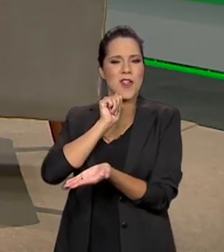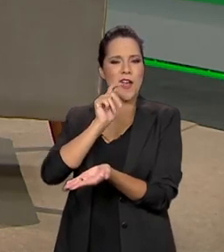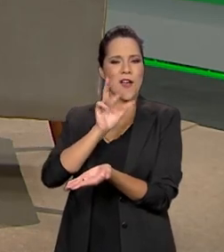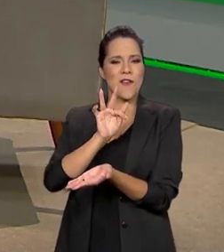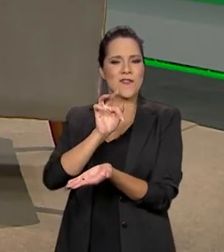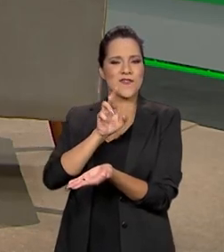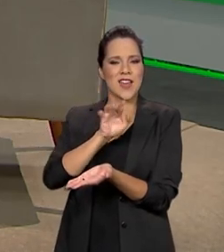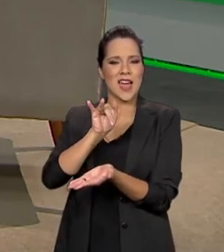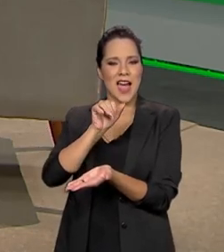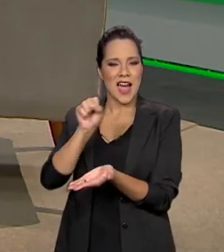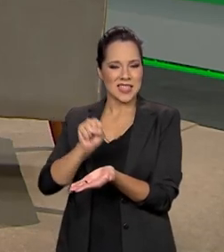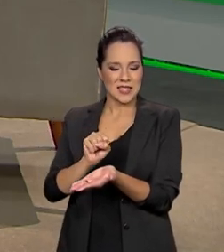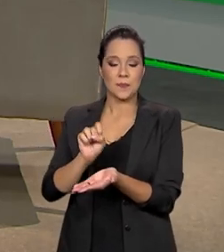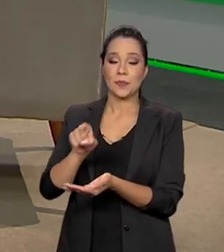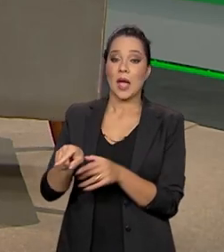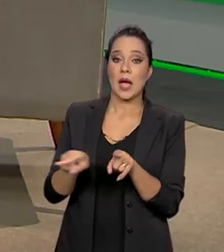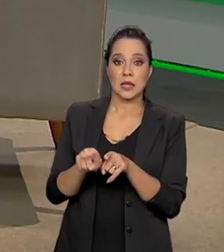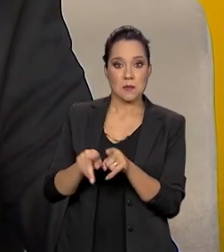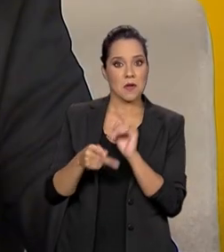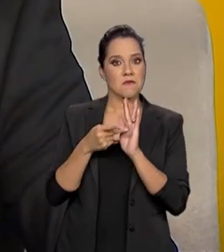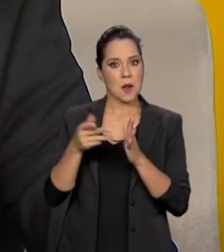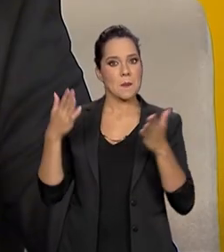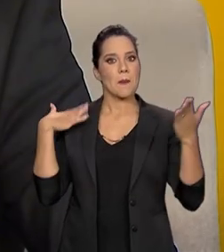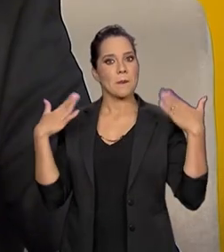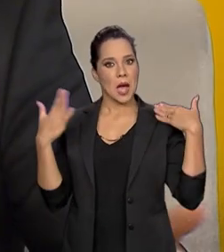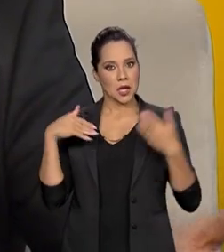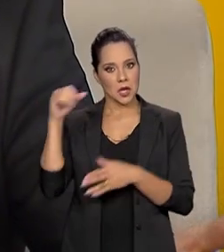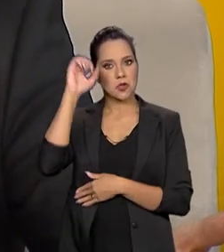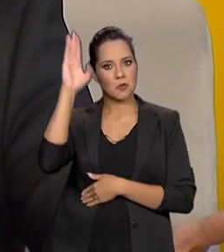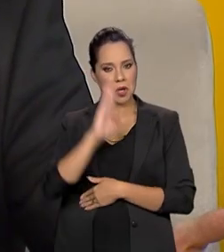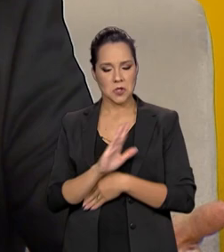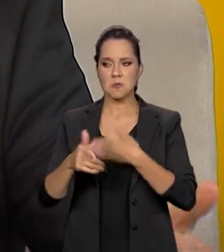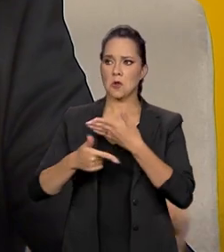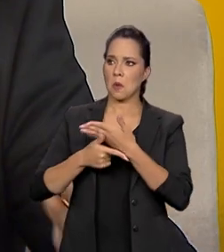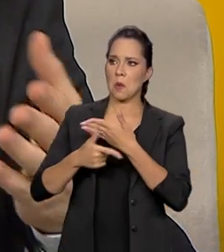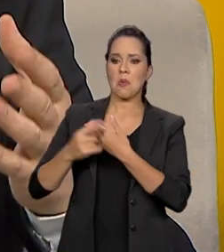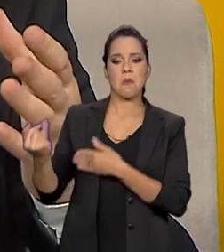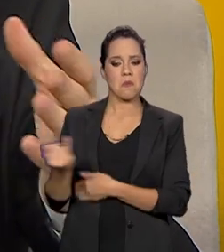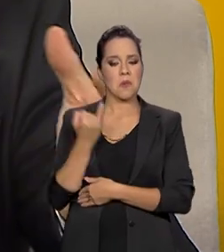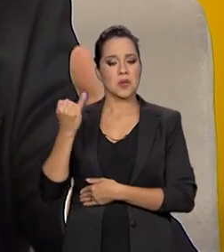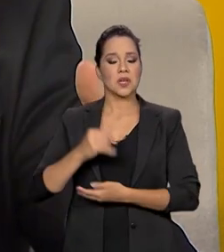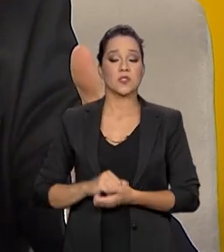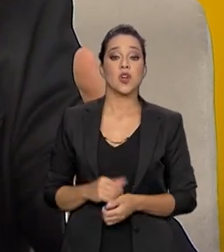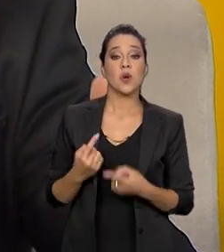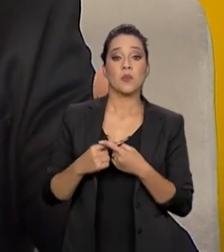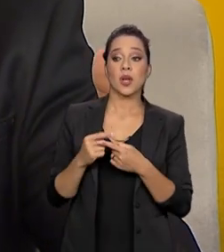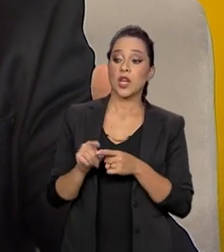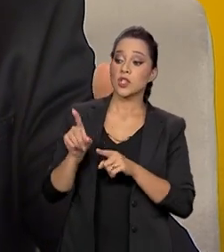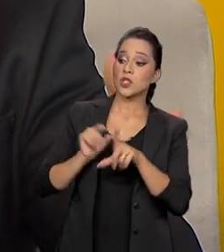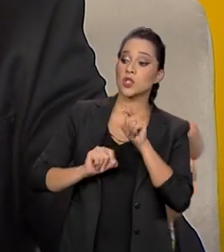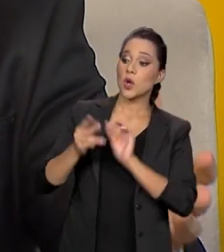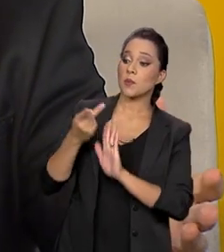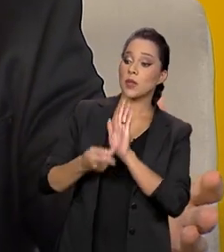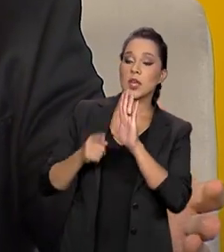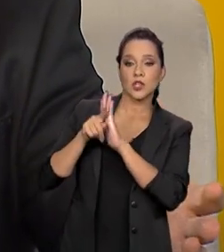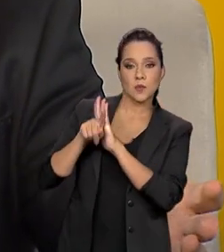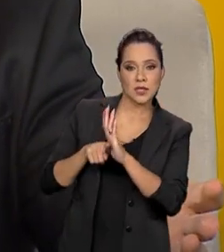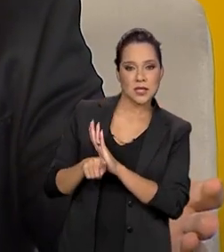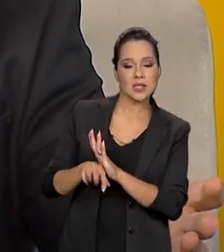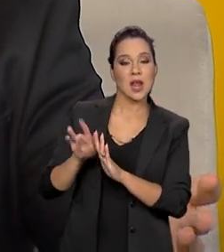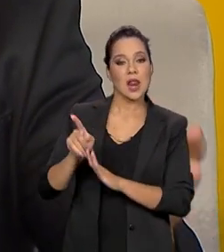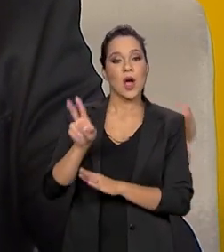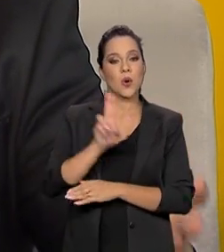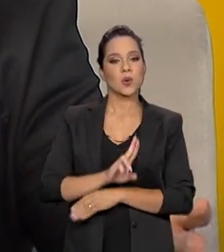E aí eu faço jus à Marinha do Brasil, que tem um papel fundamental, porque nós fazemos a seleção dos projetos de pesquisa através do